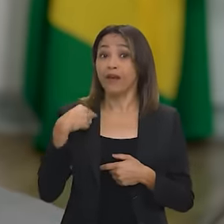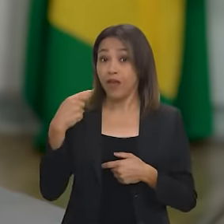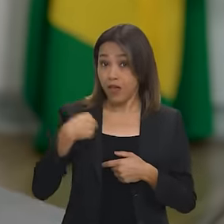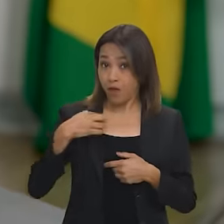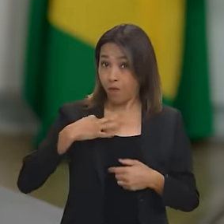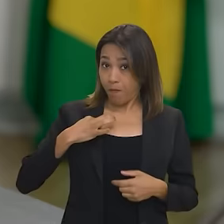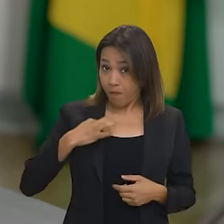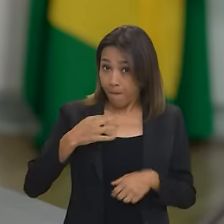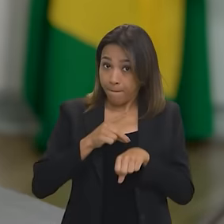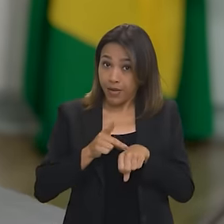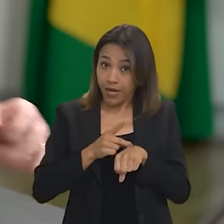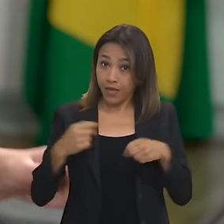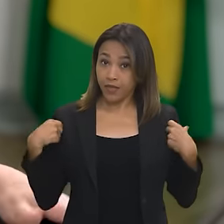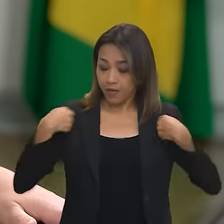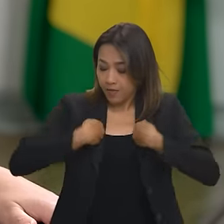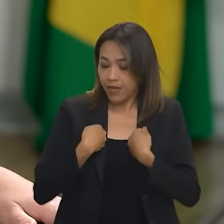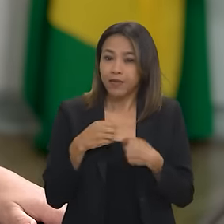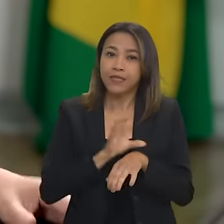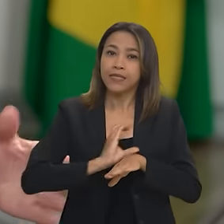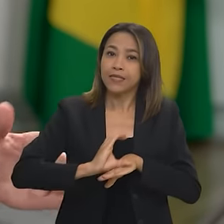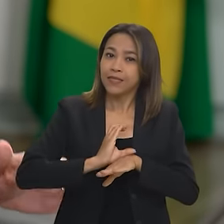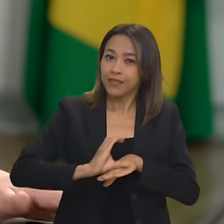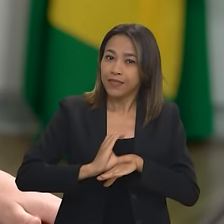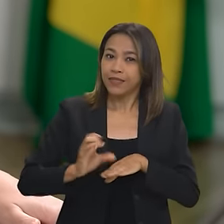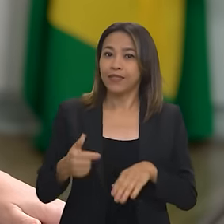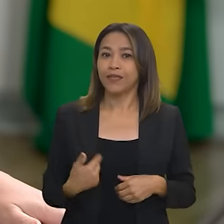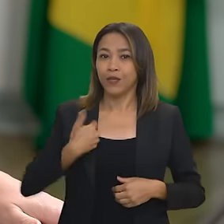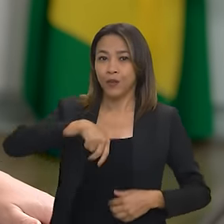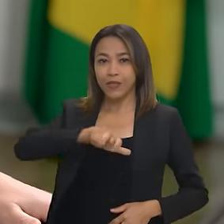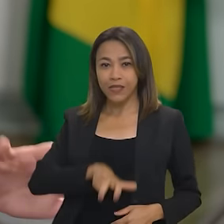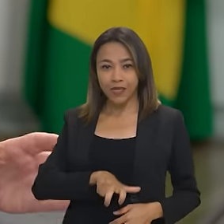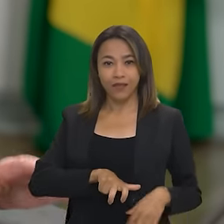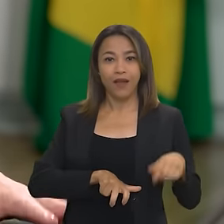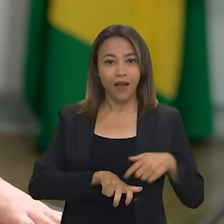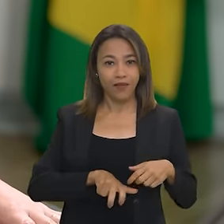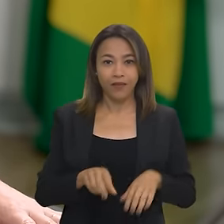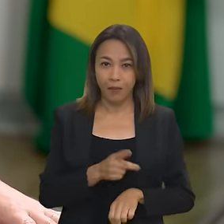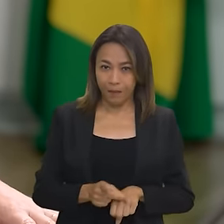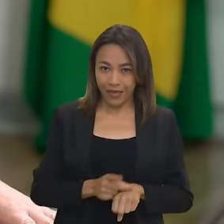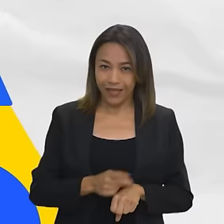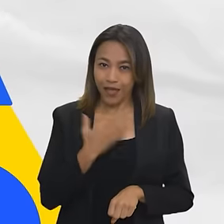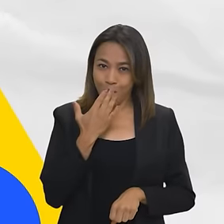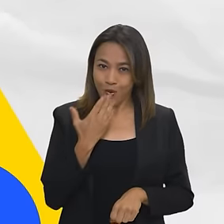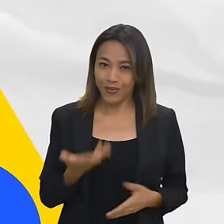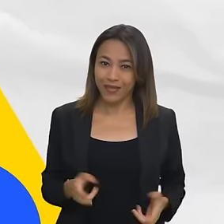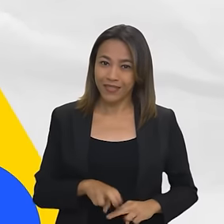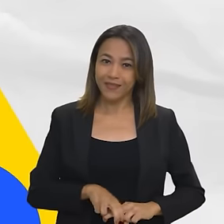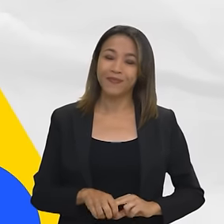Estou usando uma roupa preta com blazer cinza e estou sentada aqui numa cadeira preta.